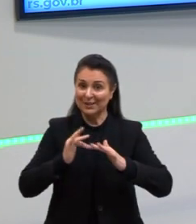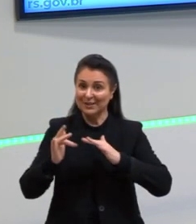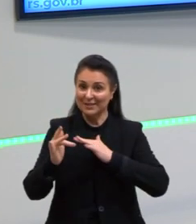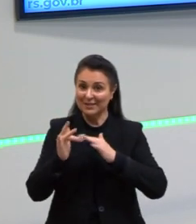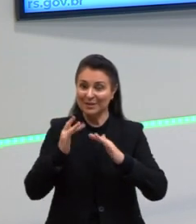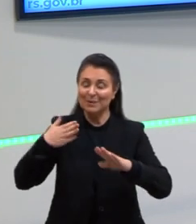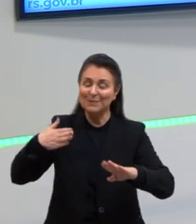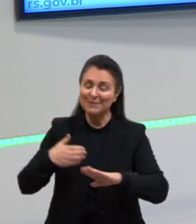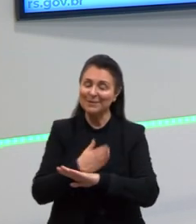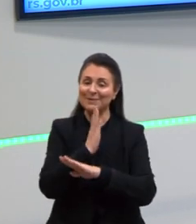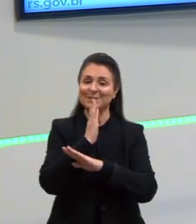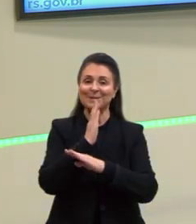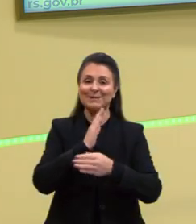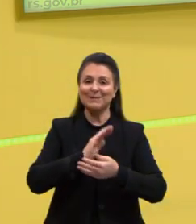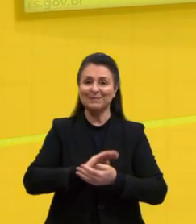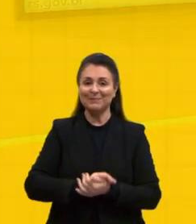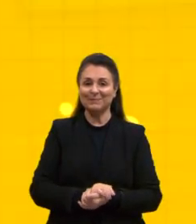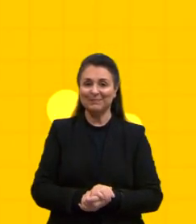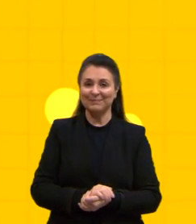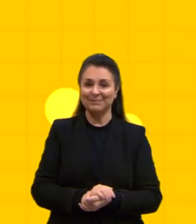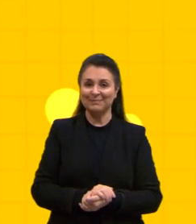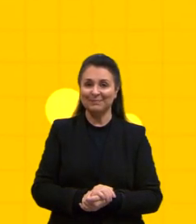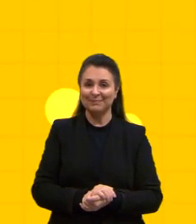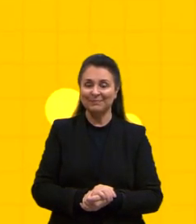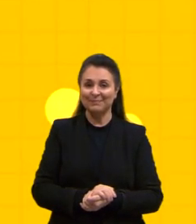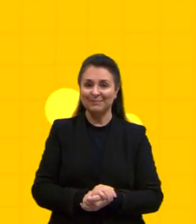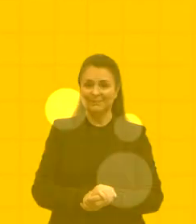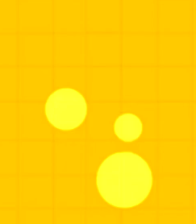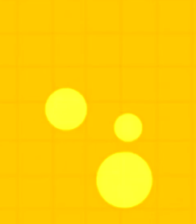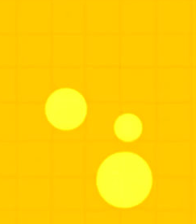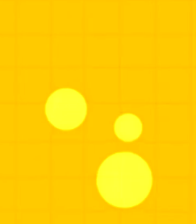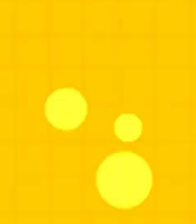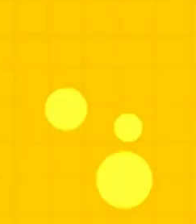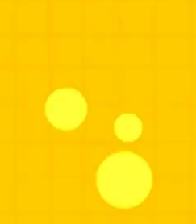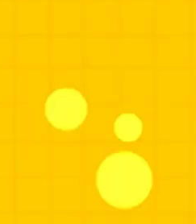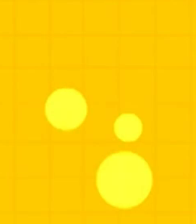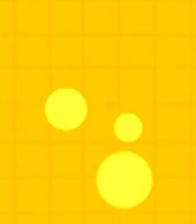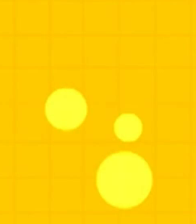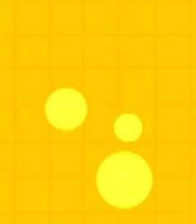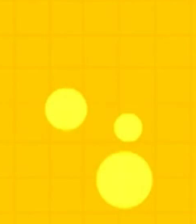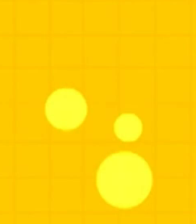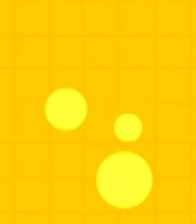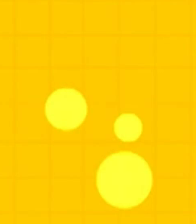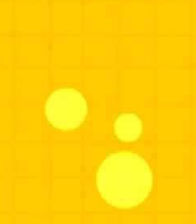partiu passar. Tchau, tchau. Tchau.